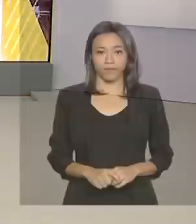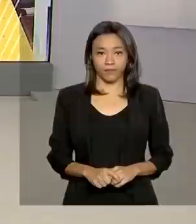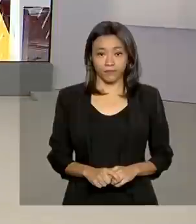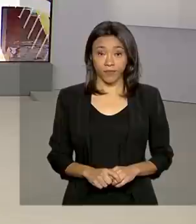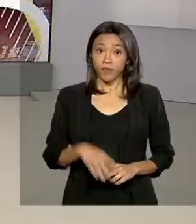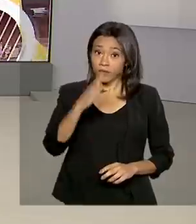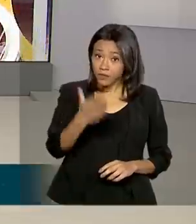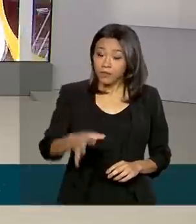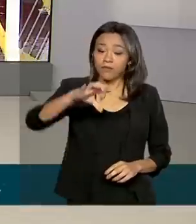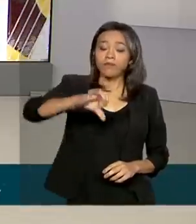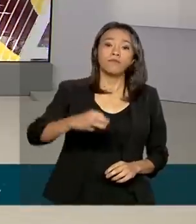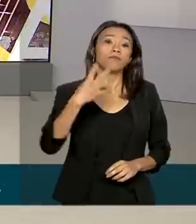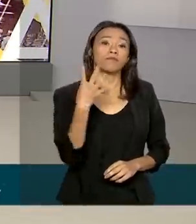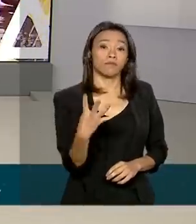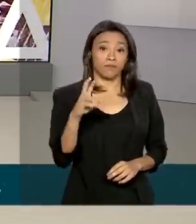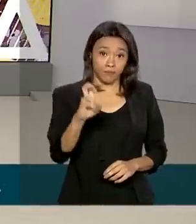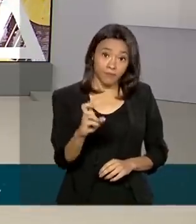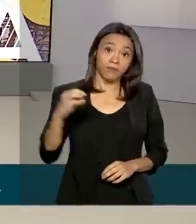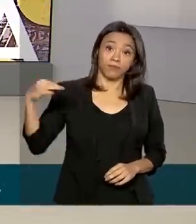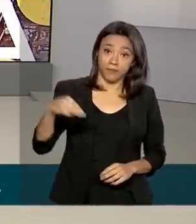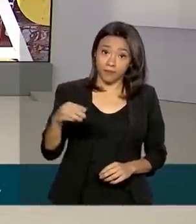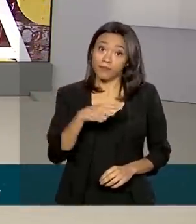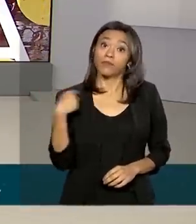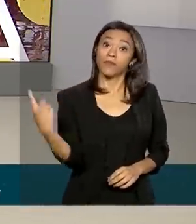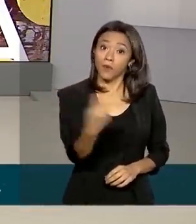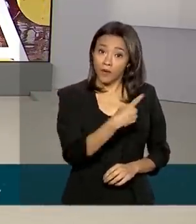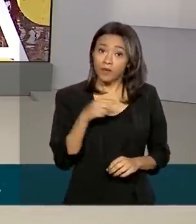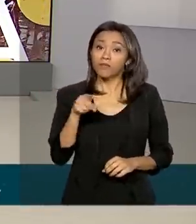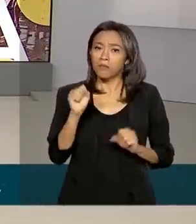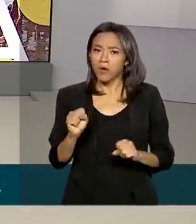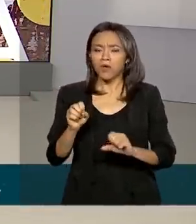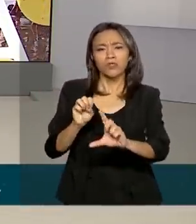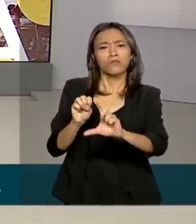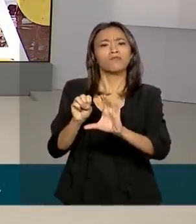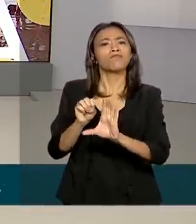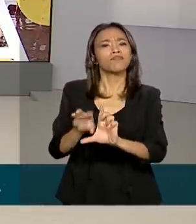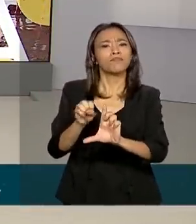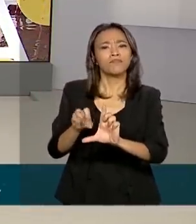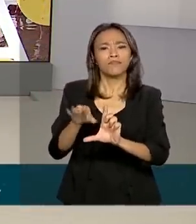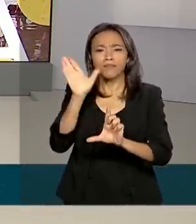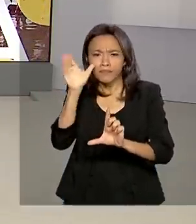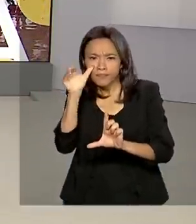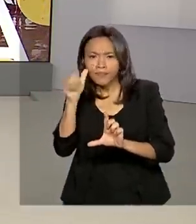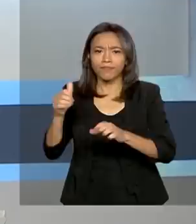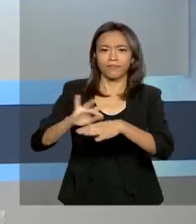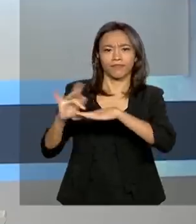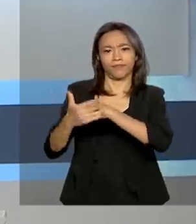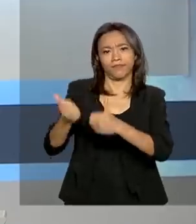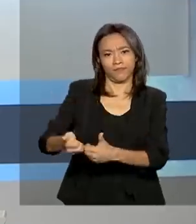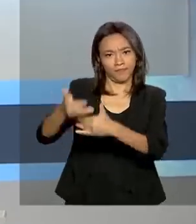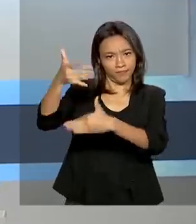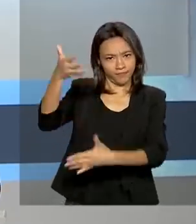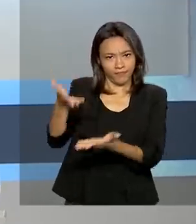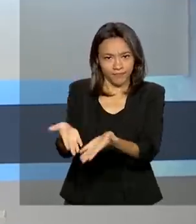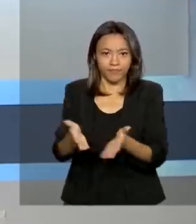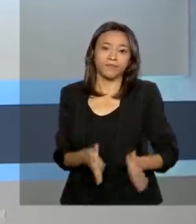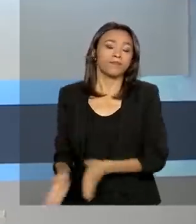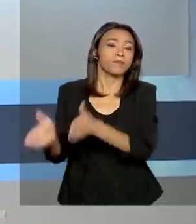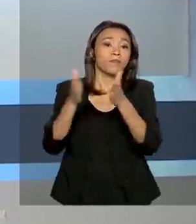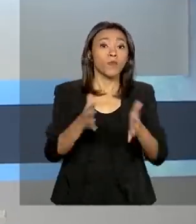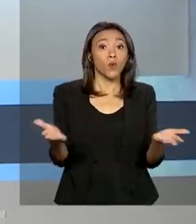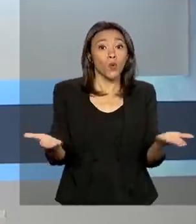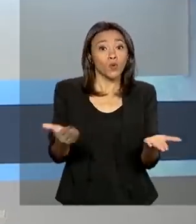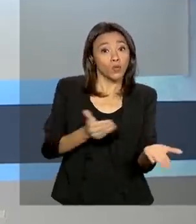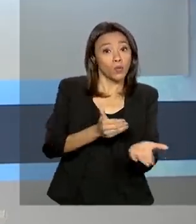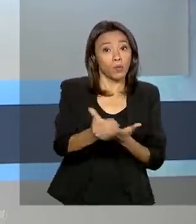São 9 horas e 45 minutos. Nós estamos ao vivo também pelas redes sociais. Começam hoje os